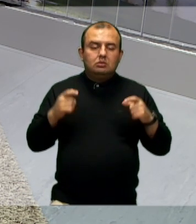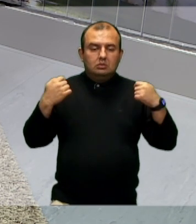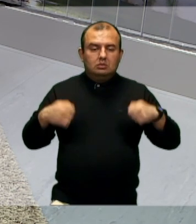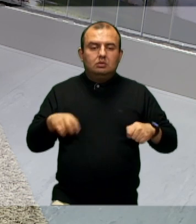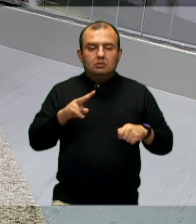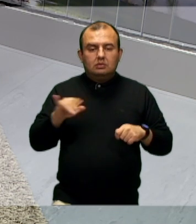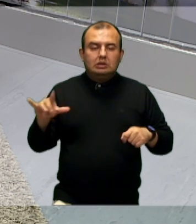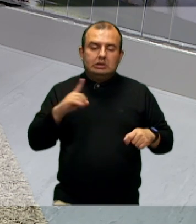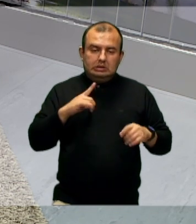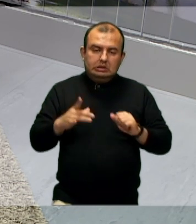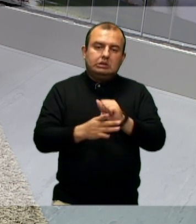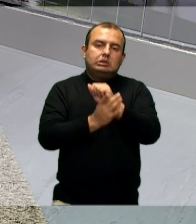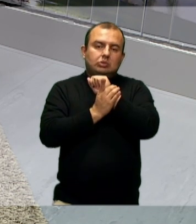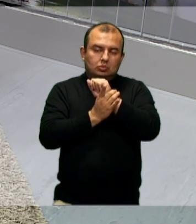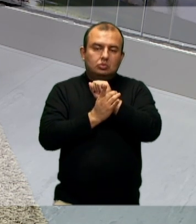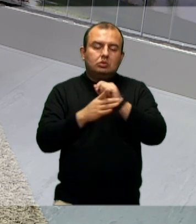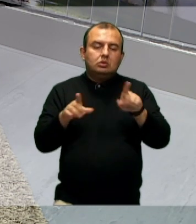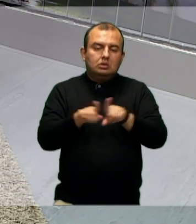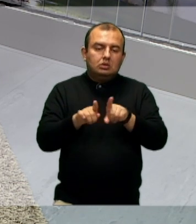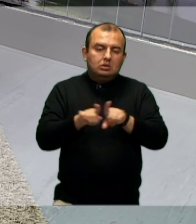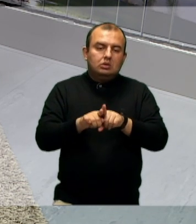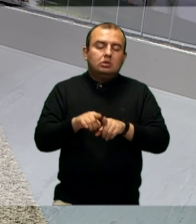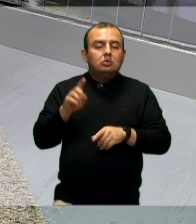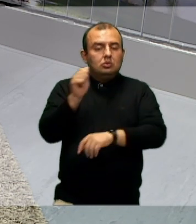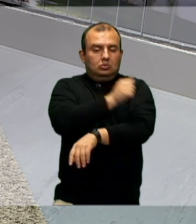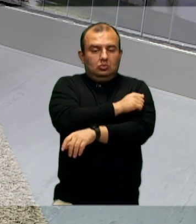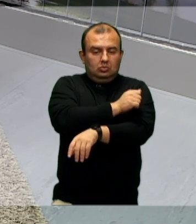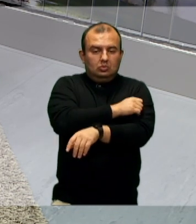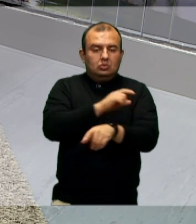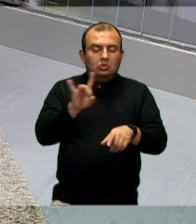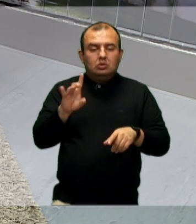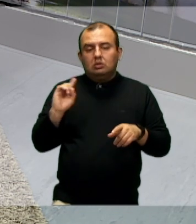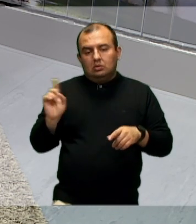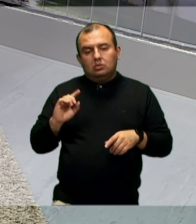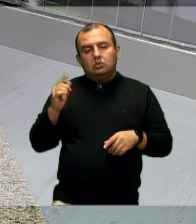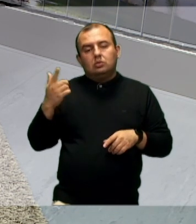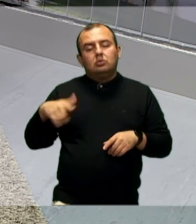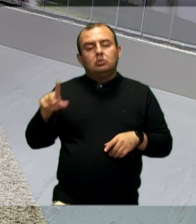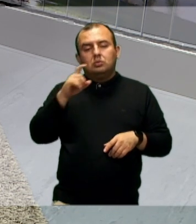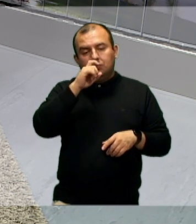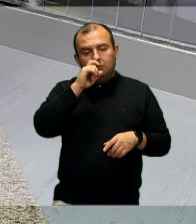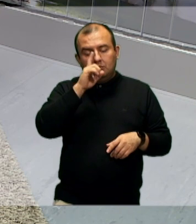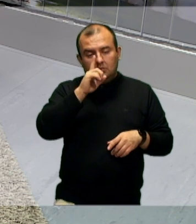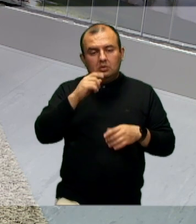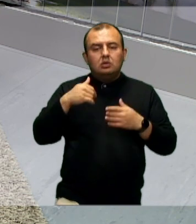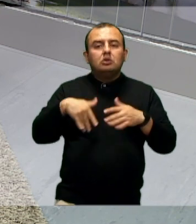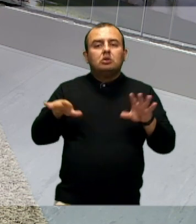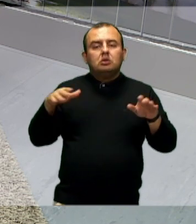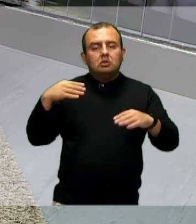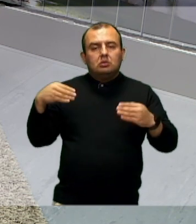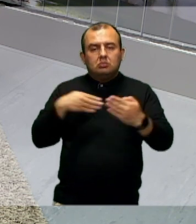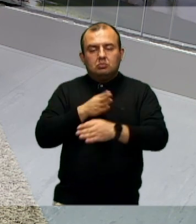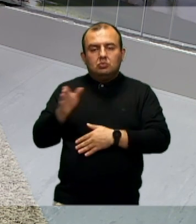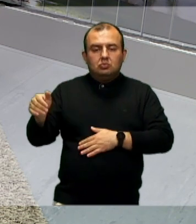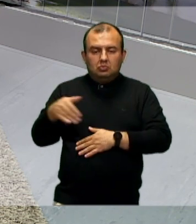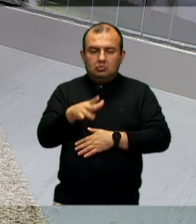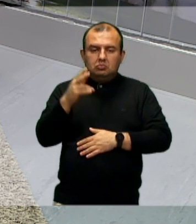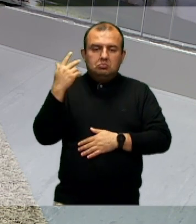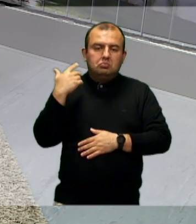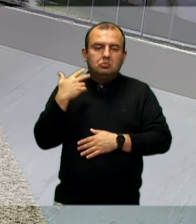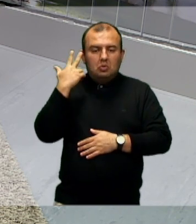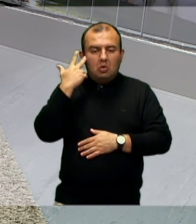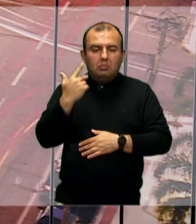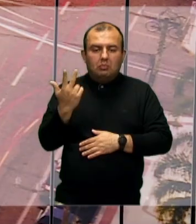vai sim estar trazendo mais segurança, não só dos alunos, mas também dos pais, deixarem eles poderem circular pela nossa cidade. Antônio, você também